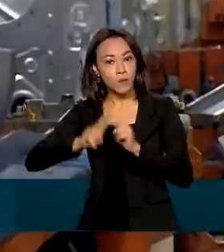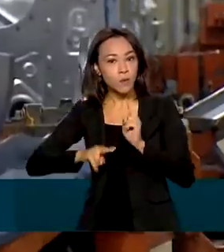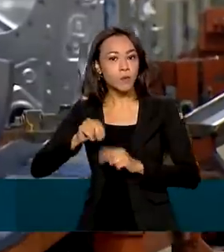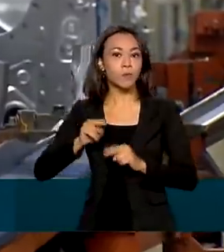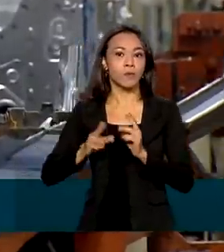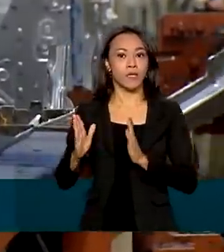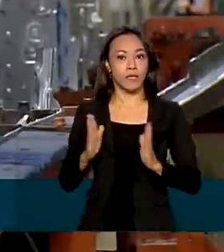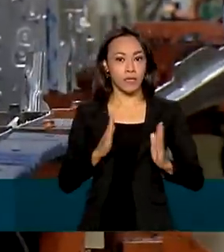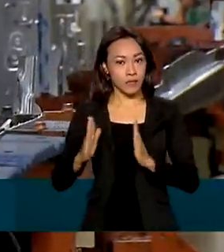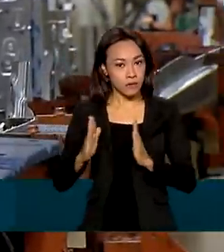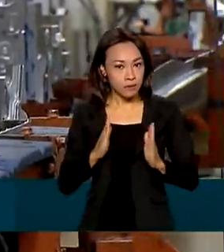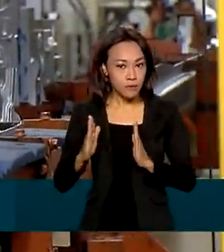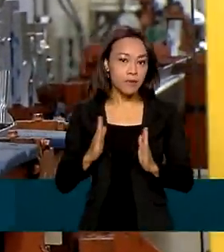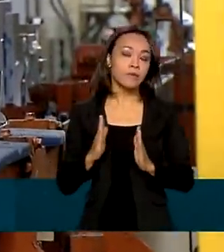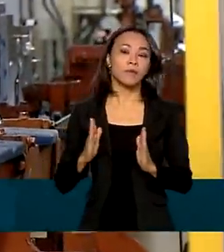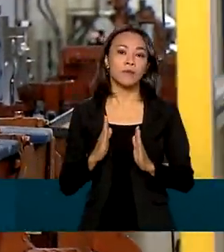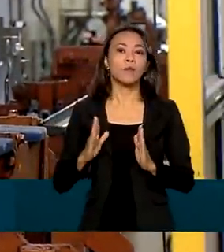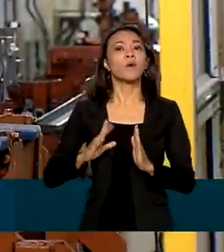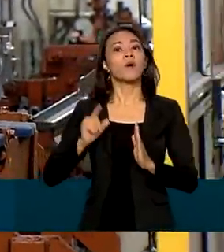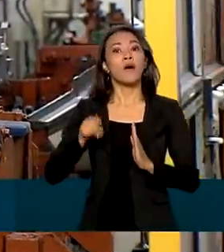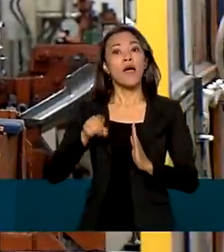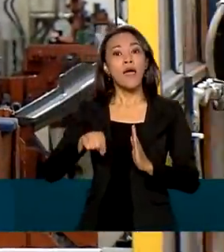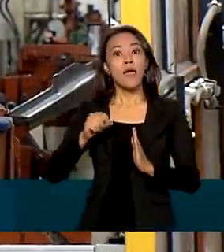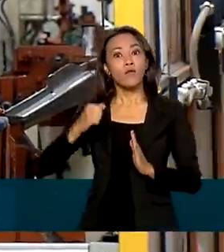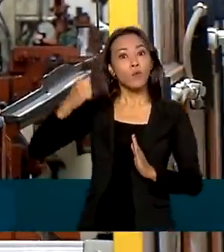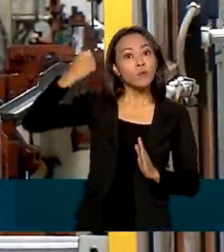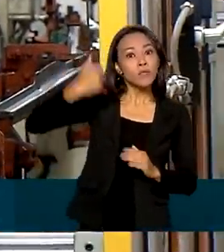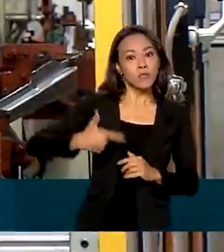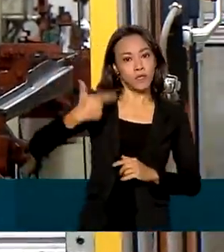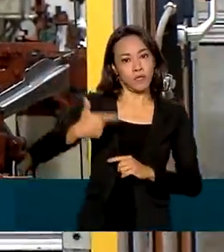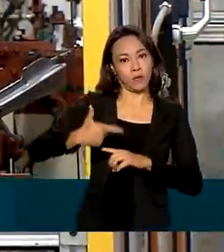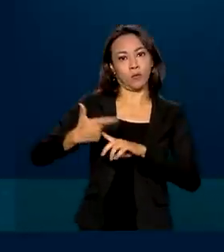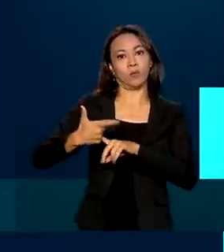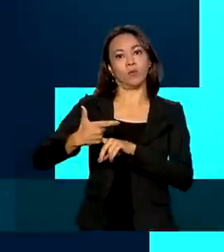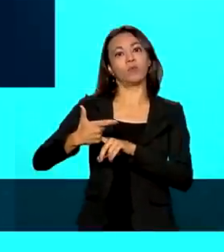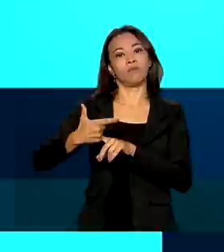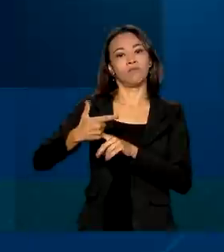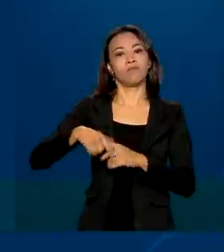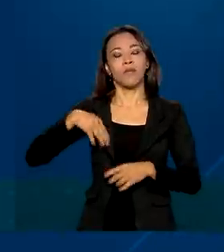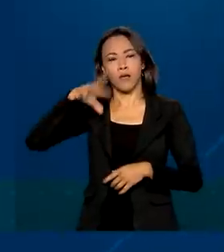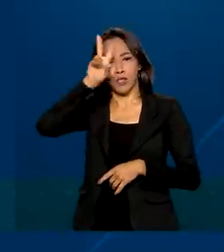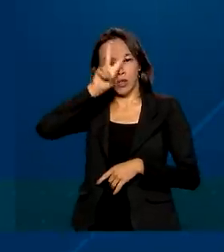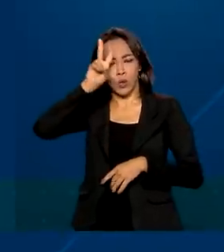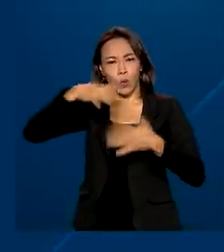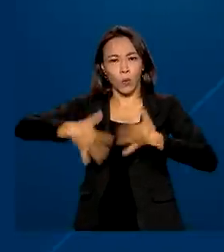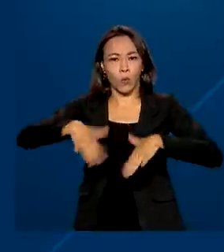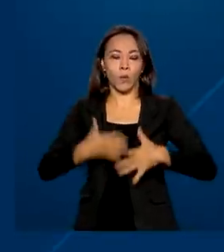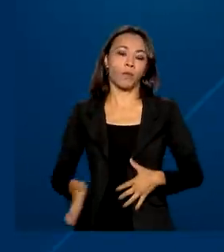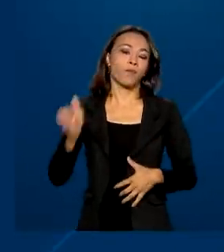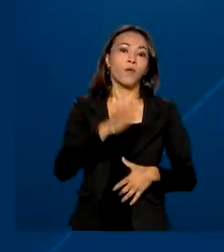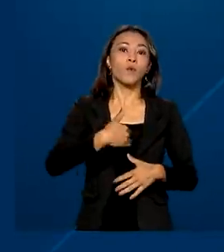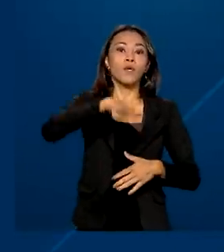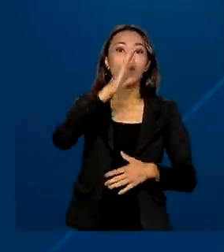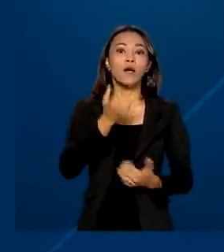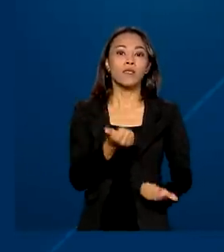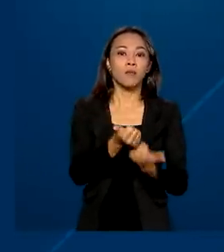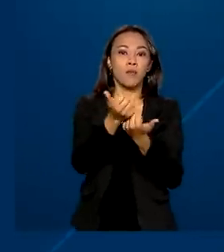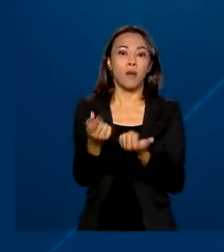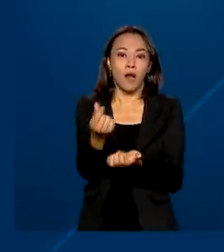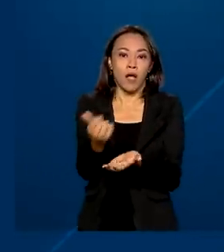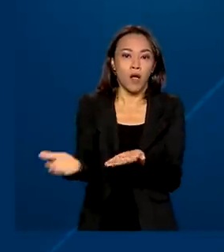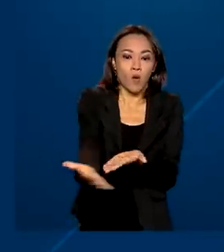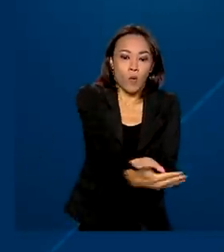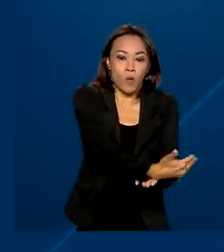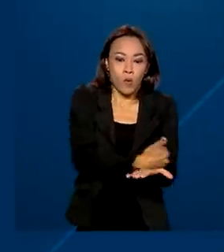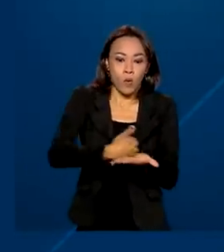nesses meses o resultado foi o segundo maior da série histórica. Os tributos que mais contribuíram para esse resultado no